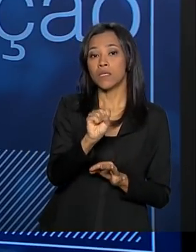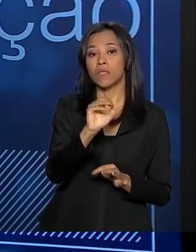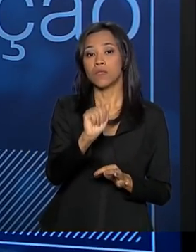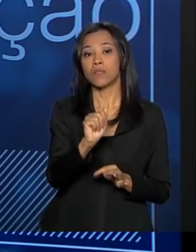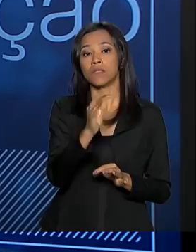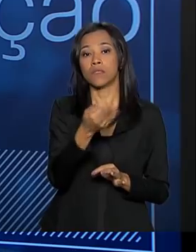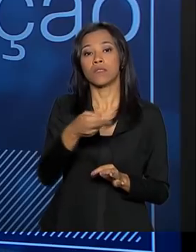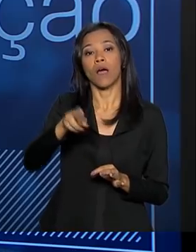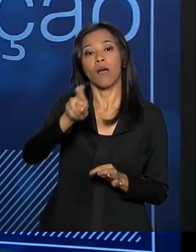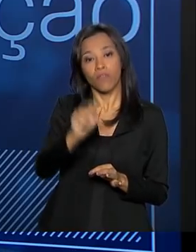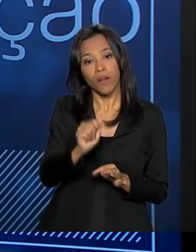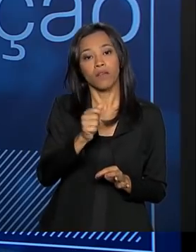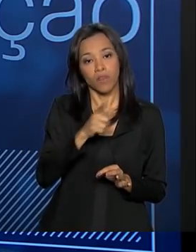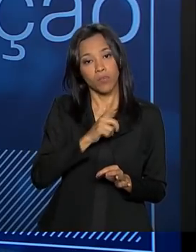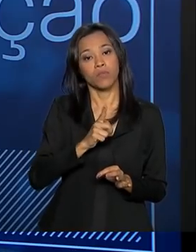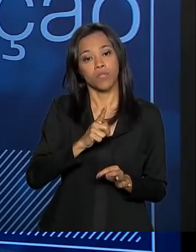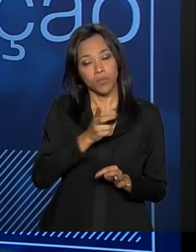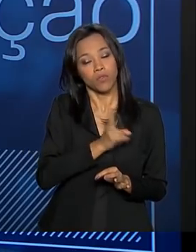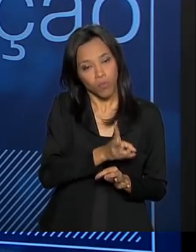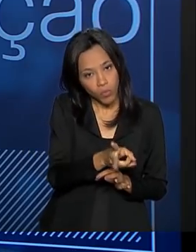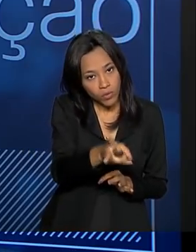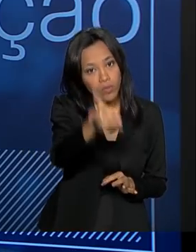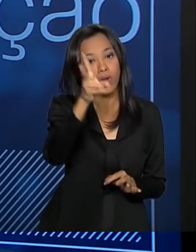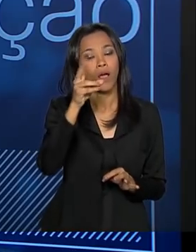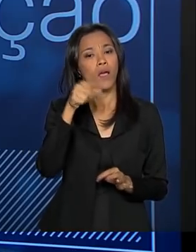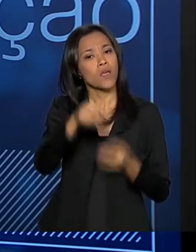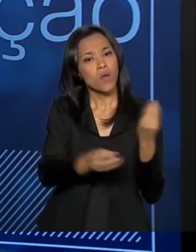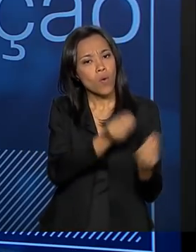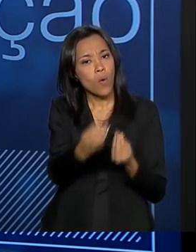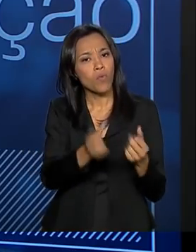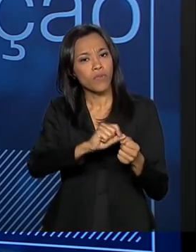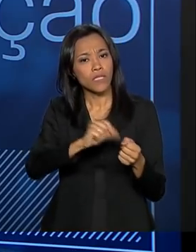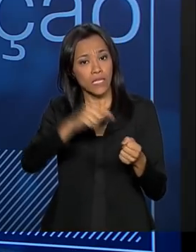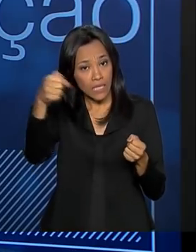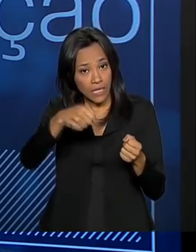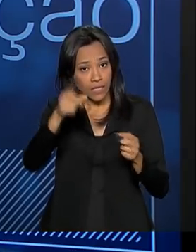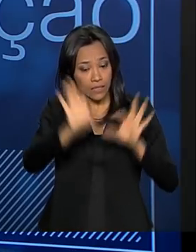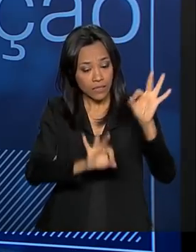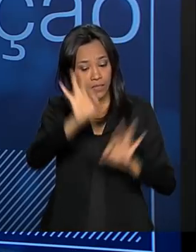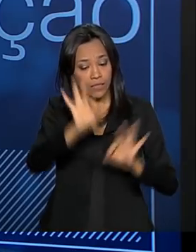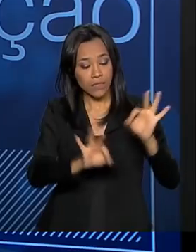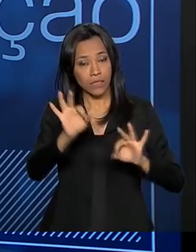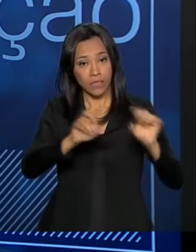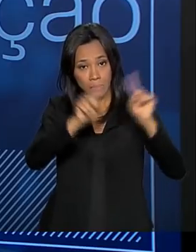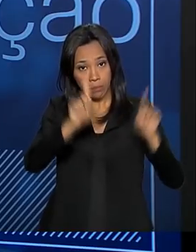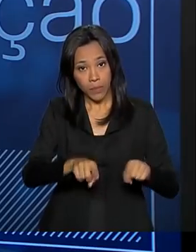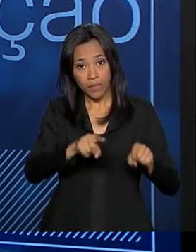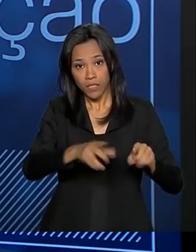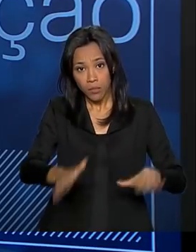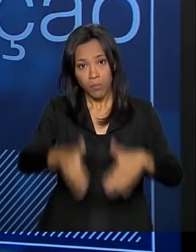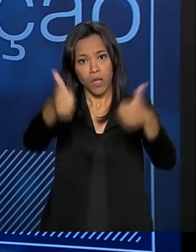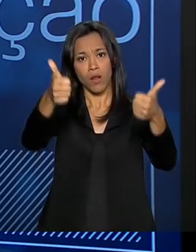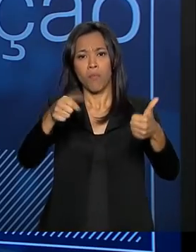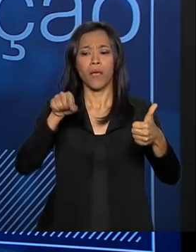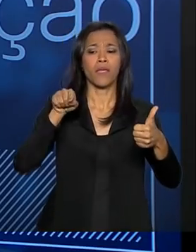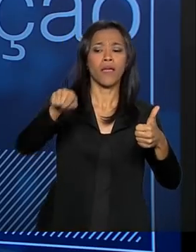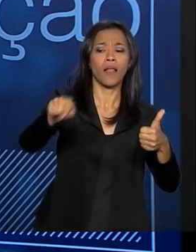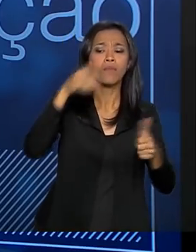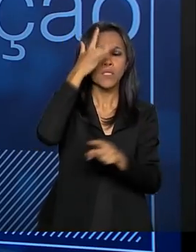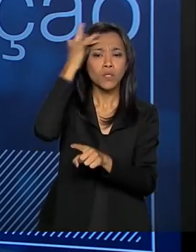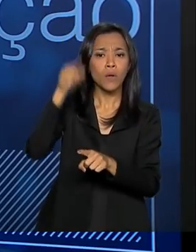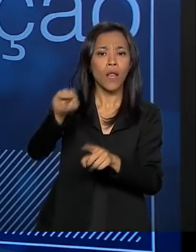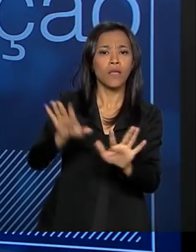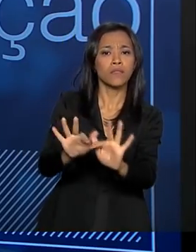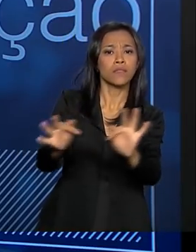fazendo um plano Safra e como a gente vai fazer com esse plano Safra seja cada vez menos burocratizado para aquele tomador, pequeno tomador